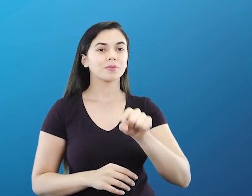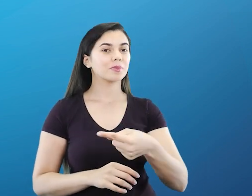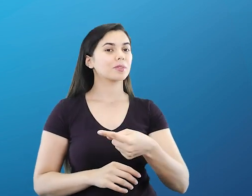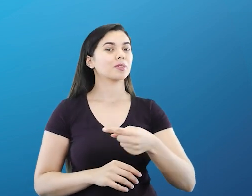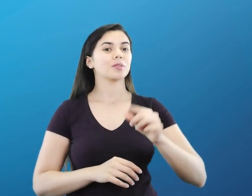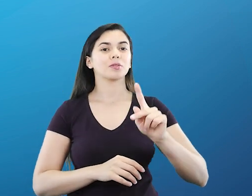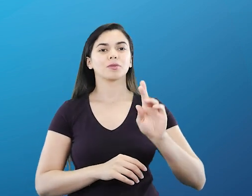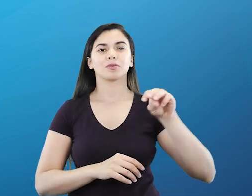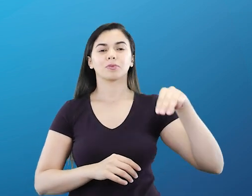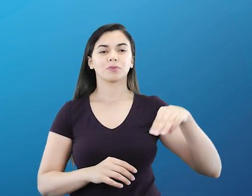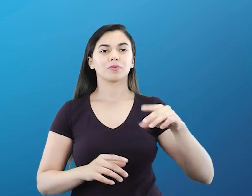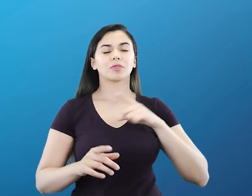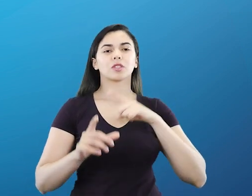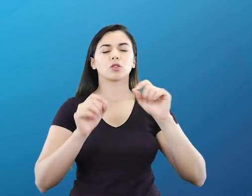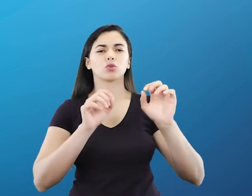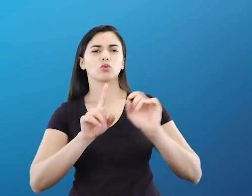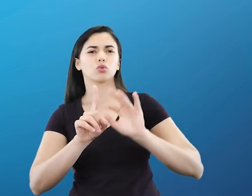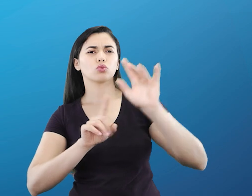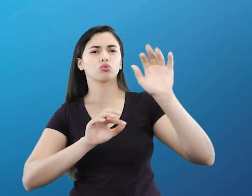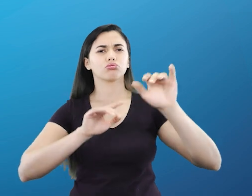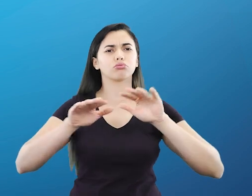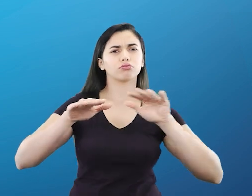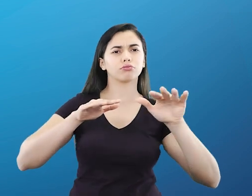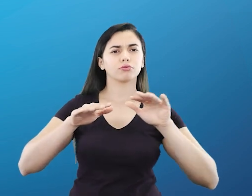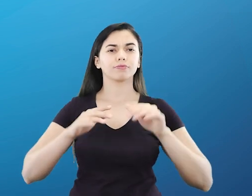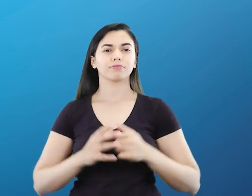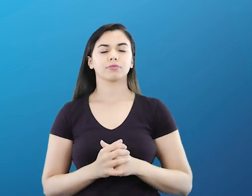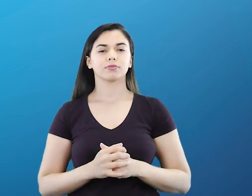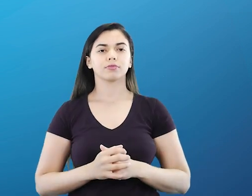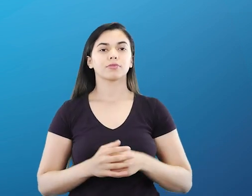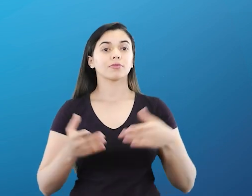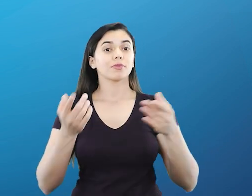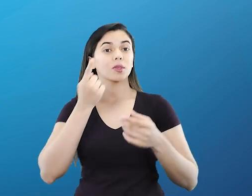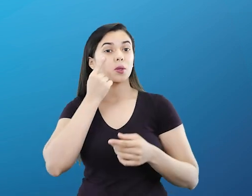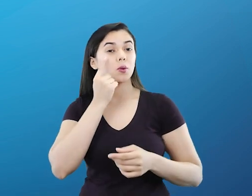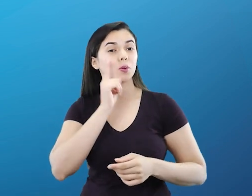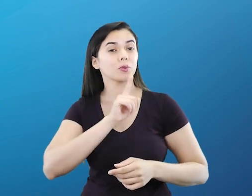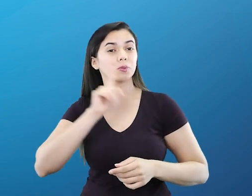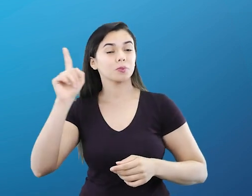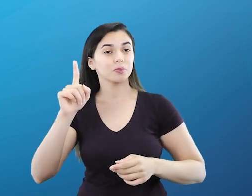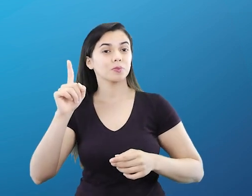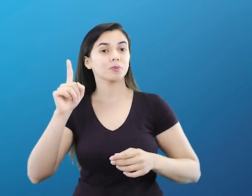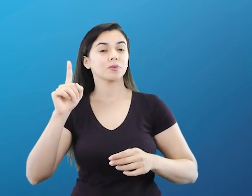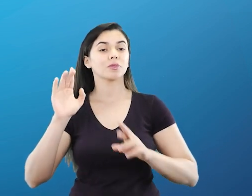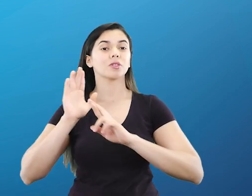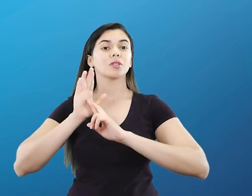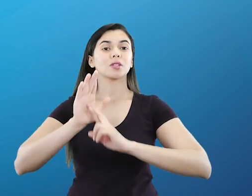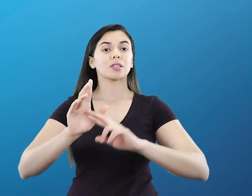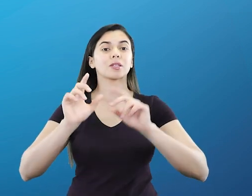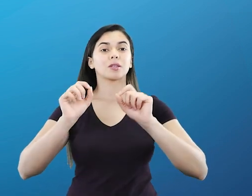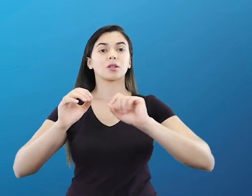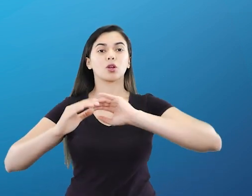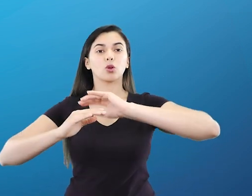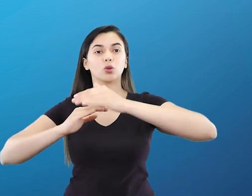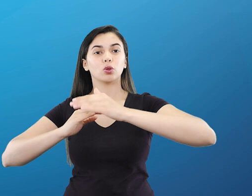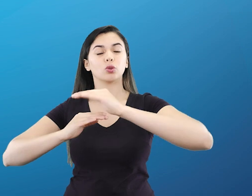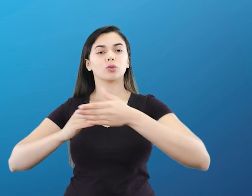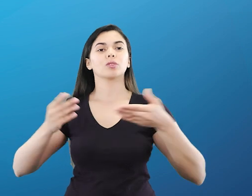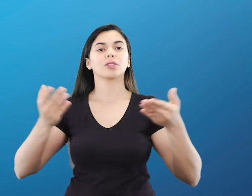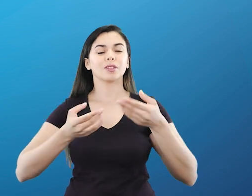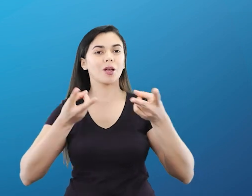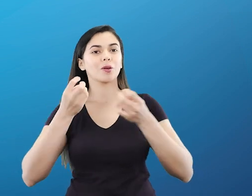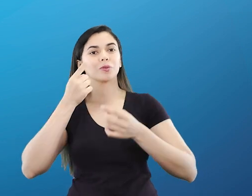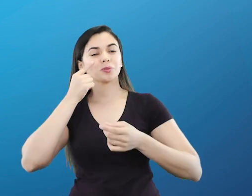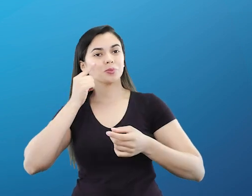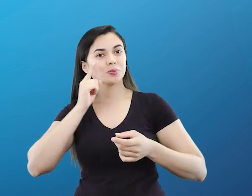possui espaços vazios entre os gases. Vamos observar a imagem ao lado, que nós temos aqui a representação dessas camadas. Vamos relembrar.